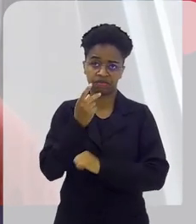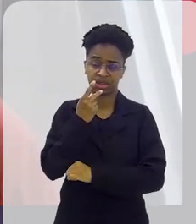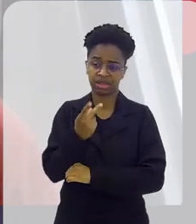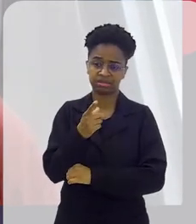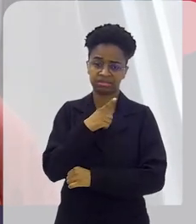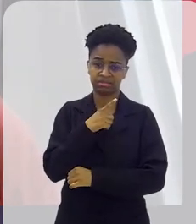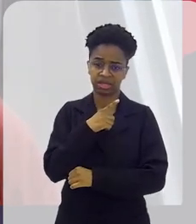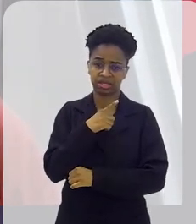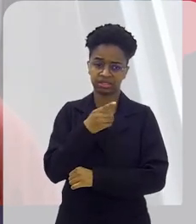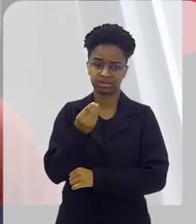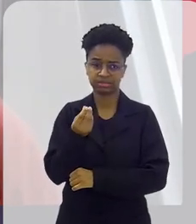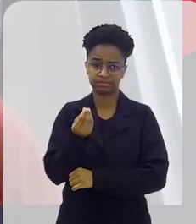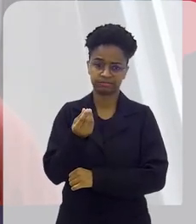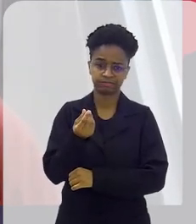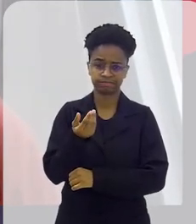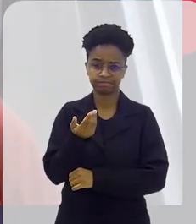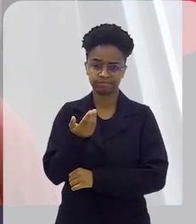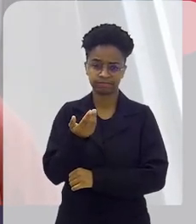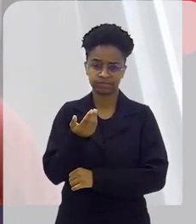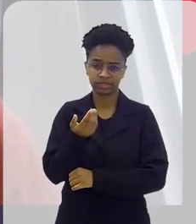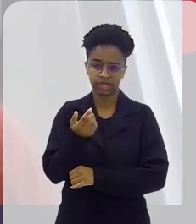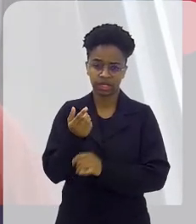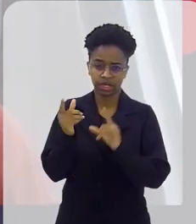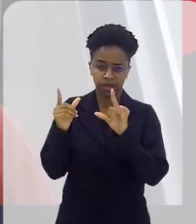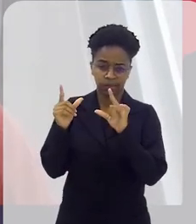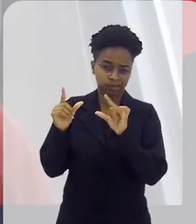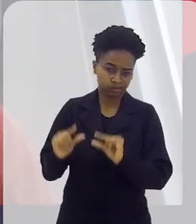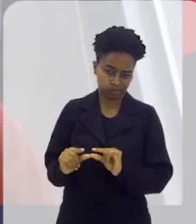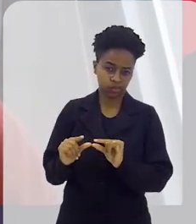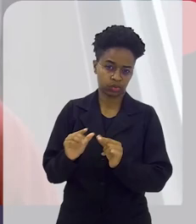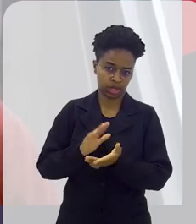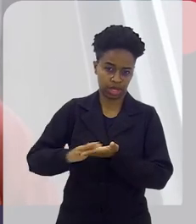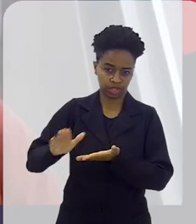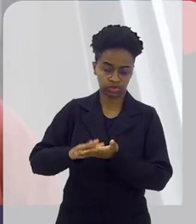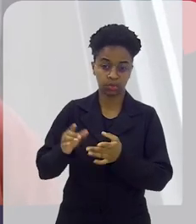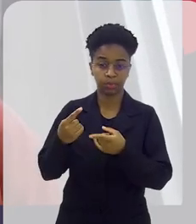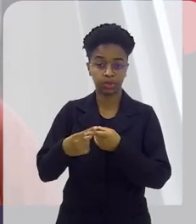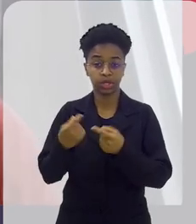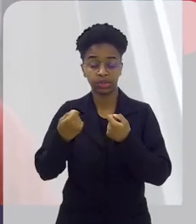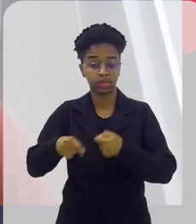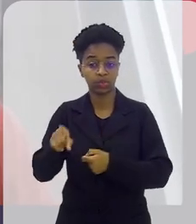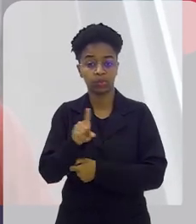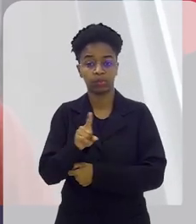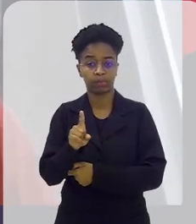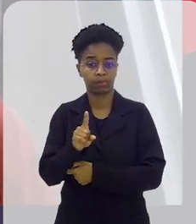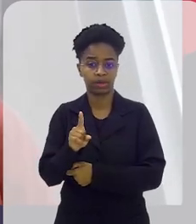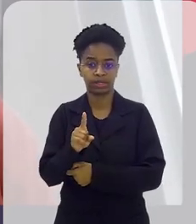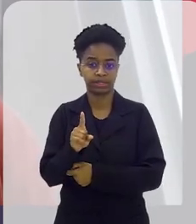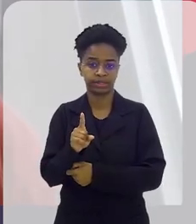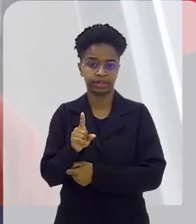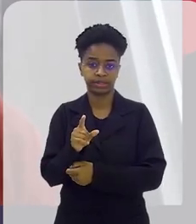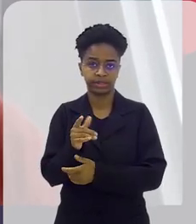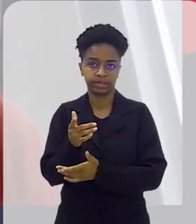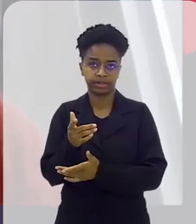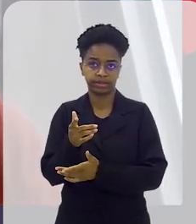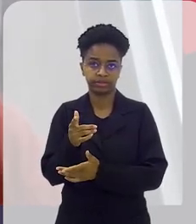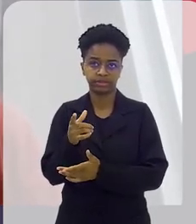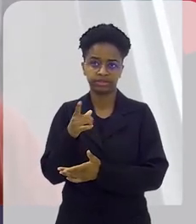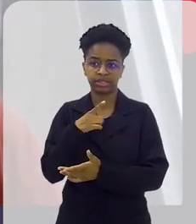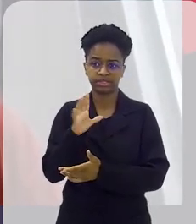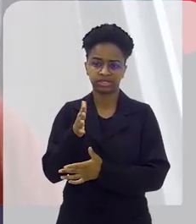que ela tem um custo menor, né? Você não precisa ali algo